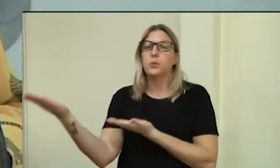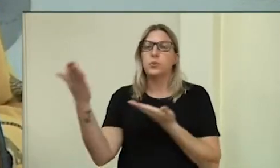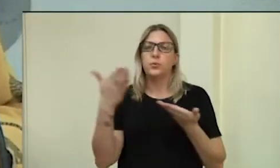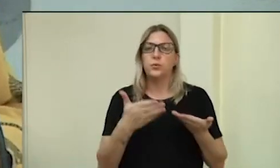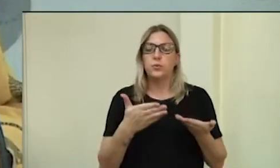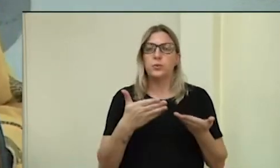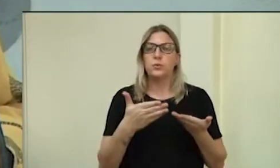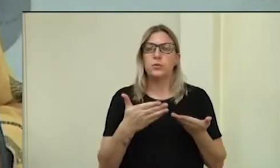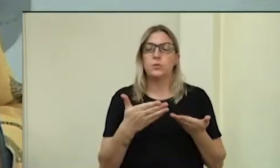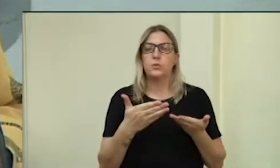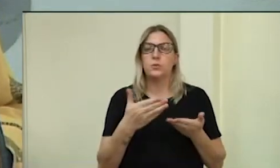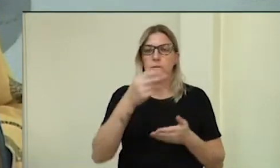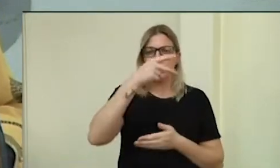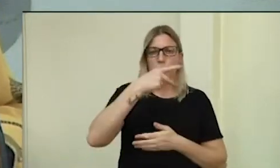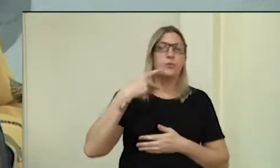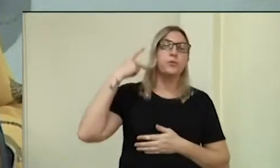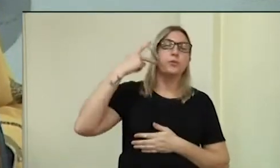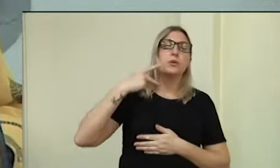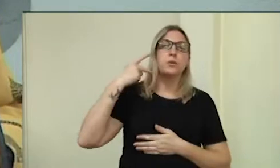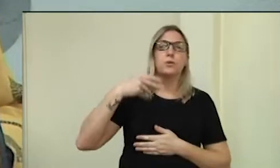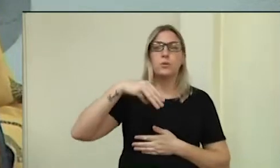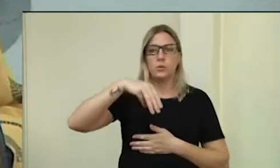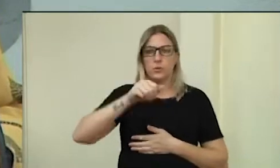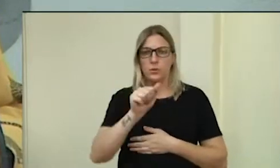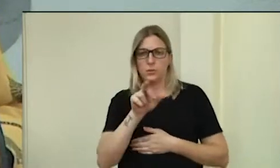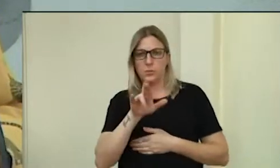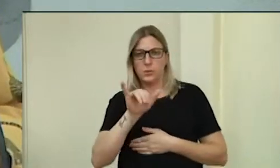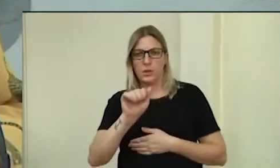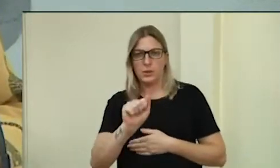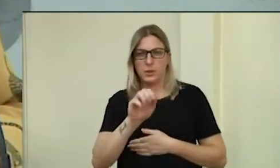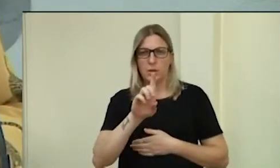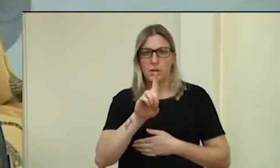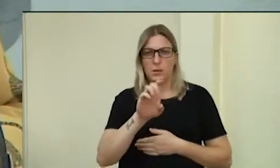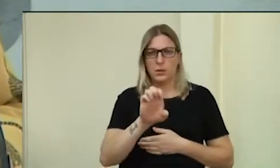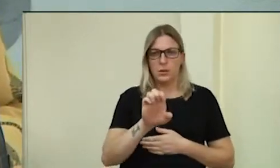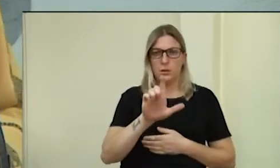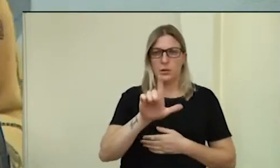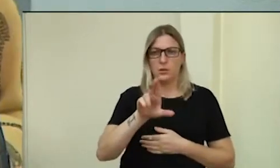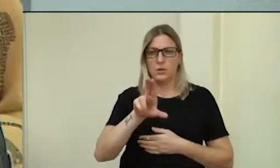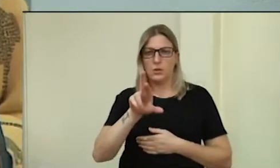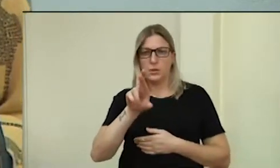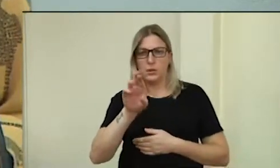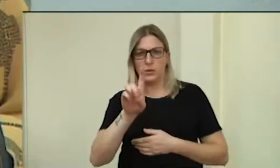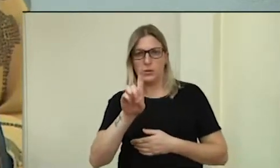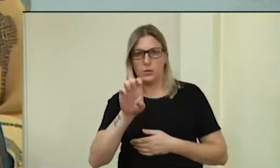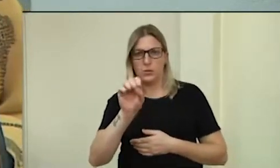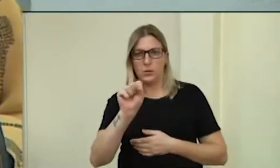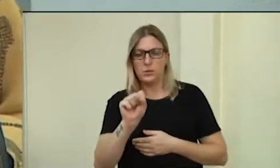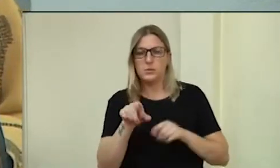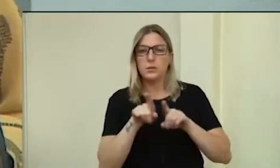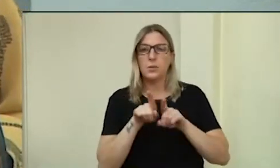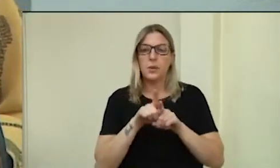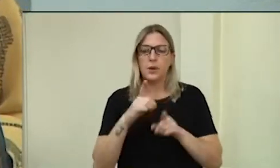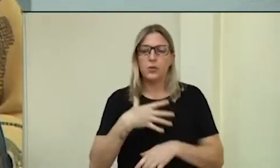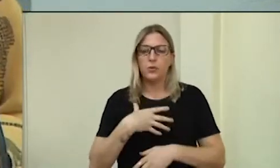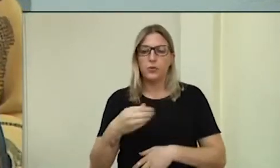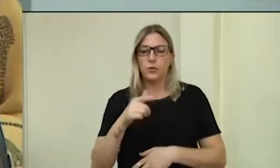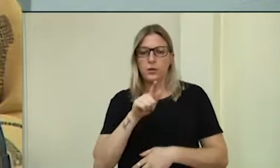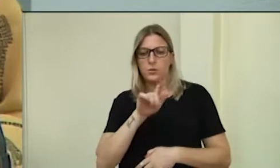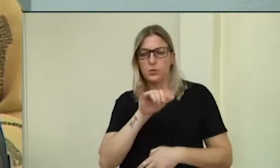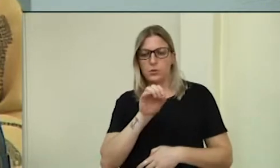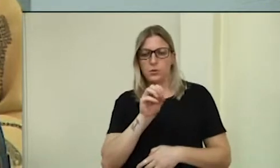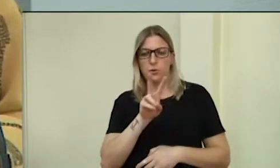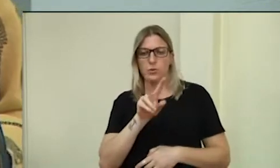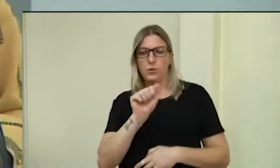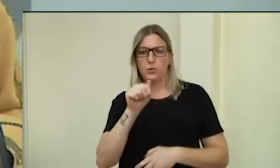à nossa vereadora Maria de Lourdes Martini, ao seu filho Giovanni e à sua nora